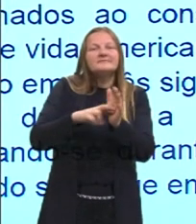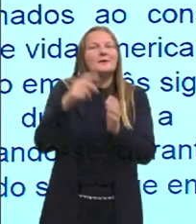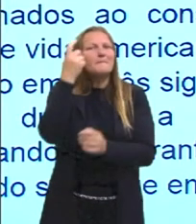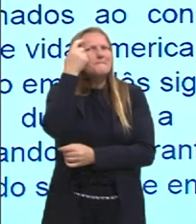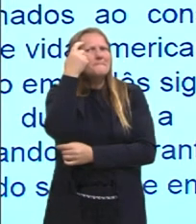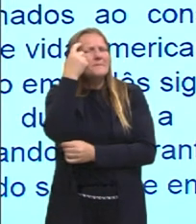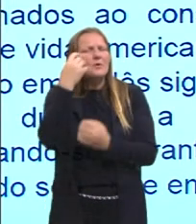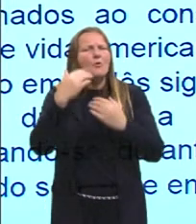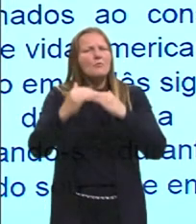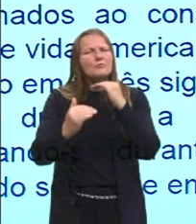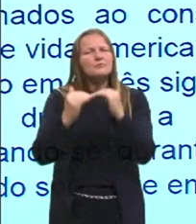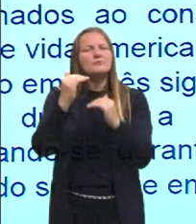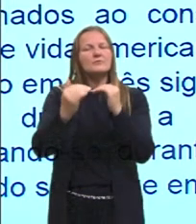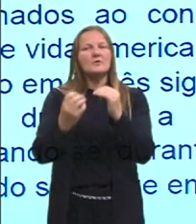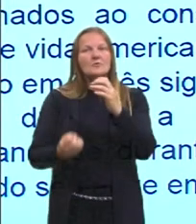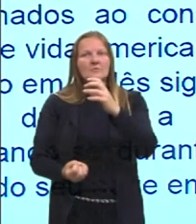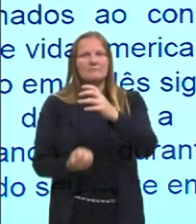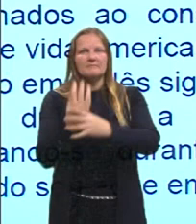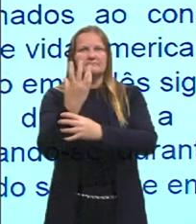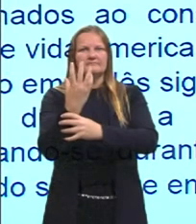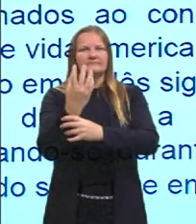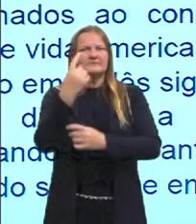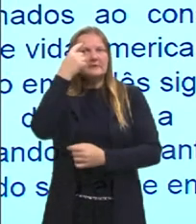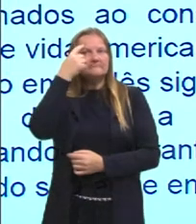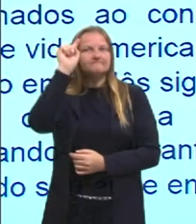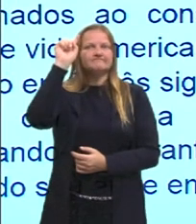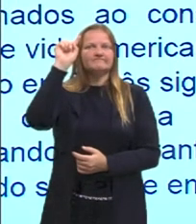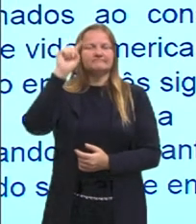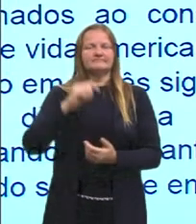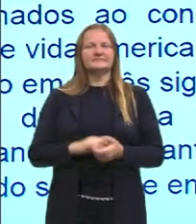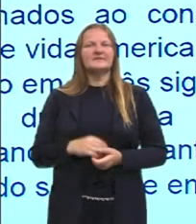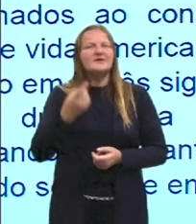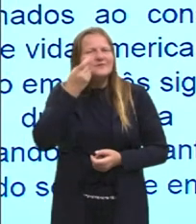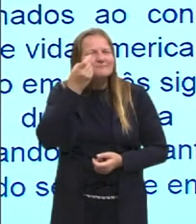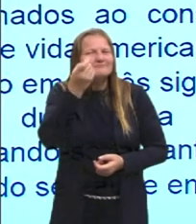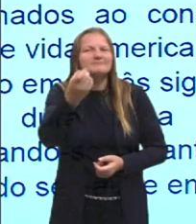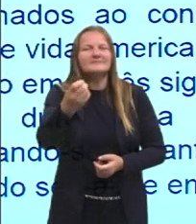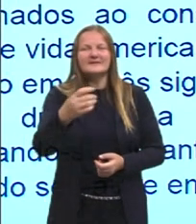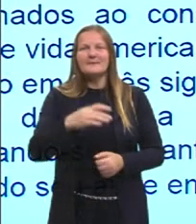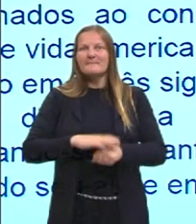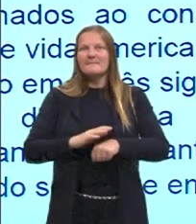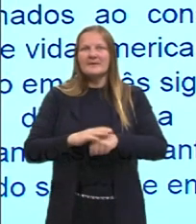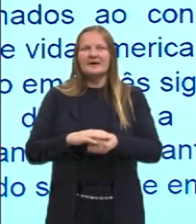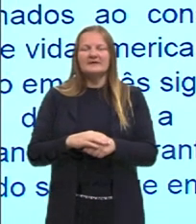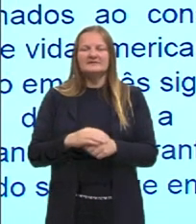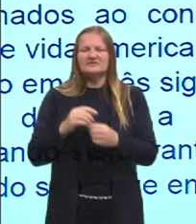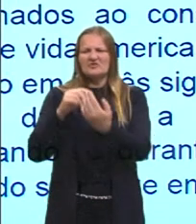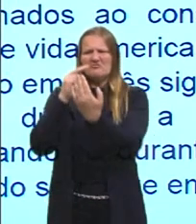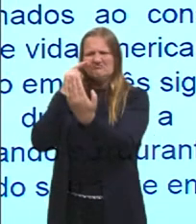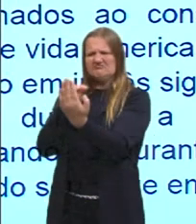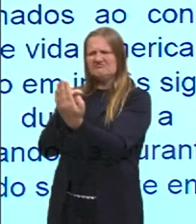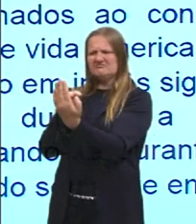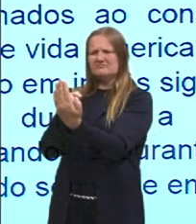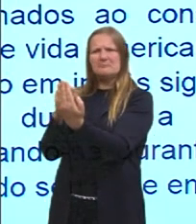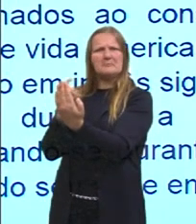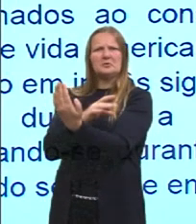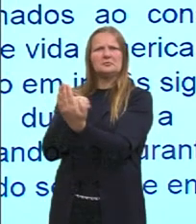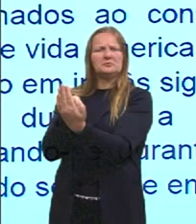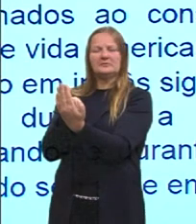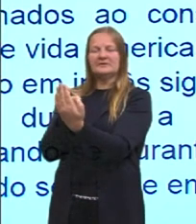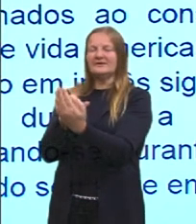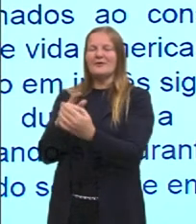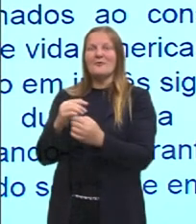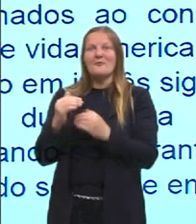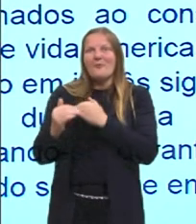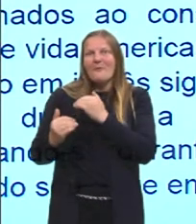processo de criação, ele interessa muito mais do que o resultado final ou do que